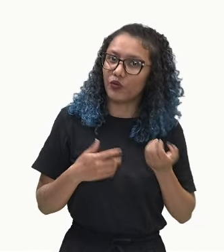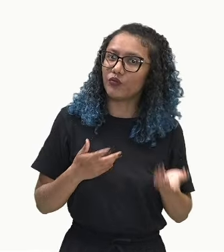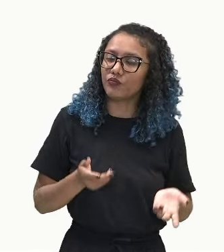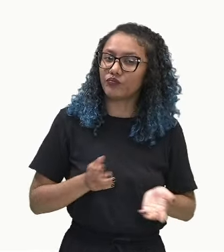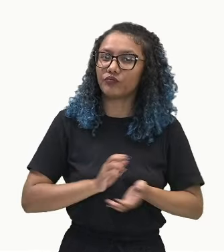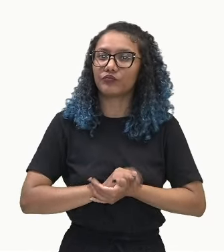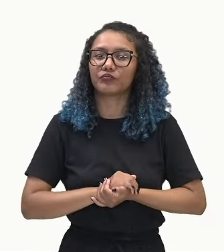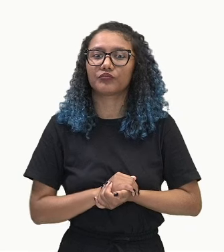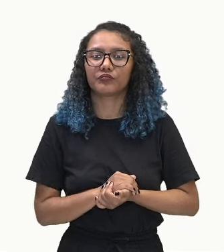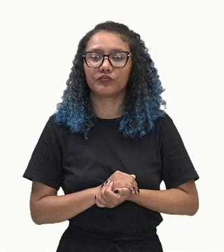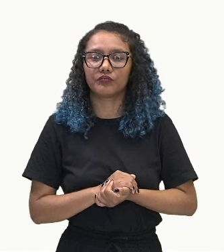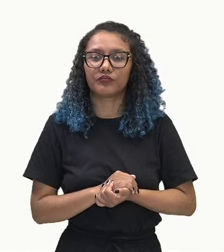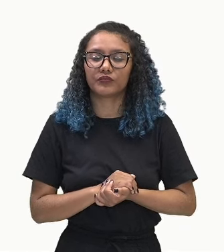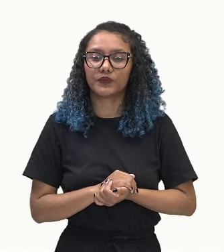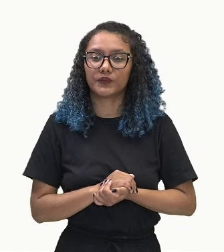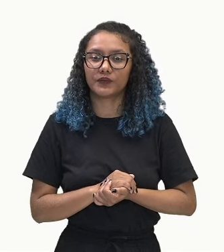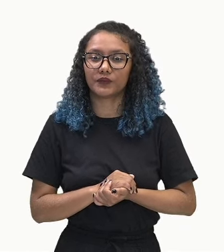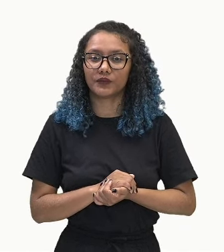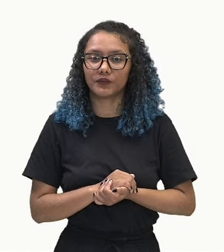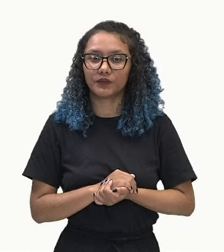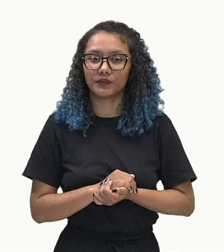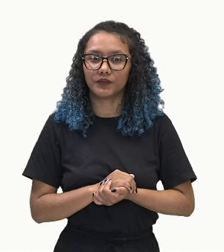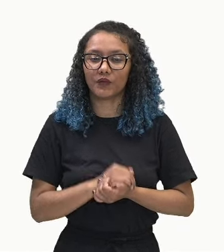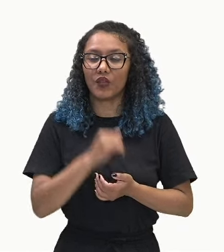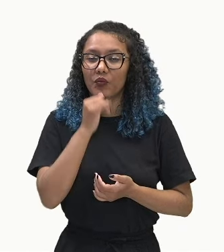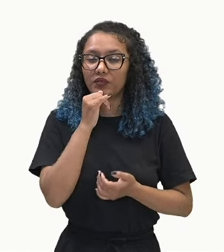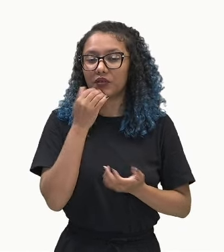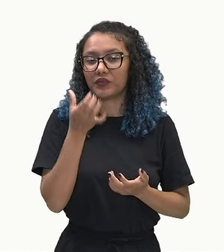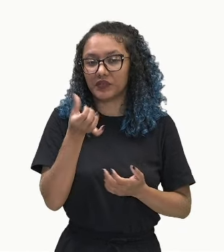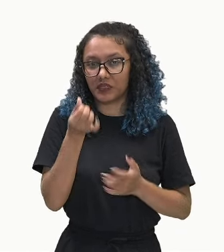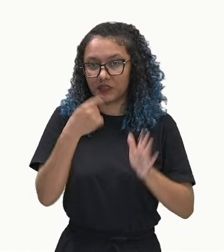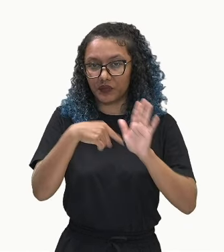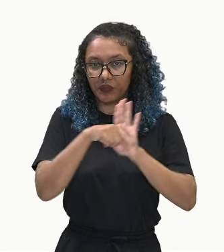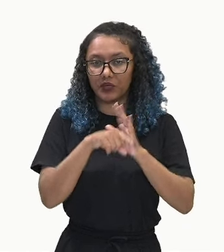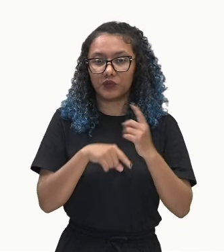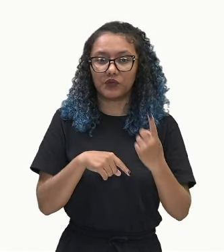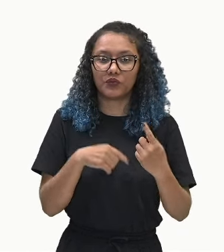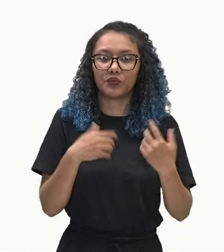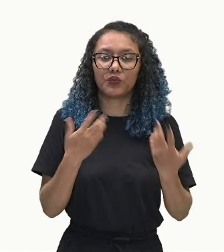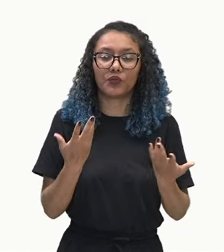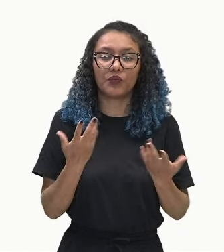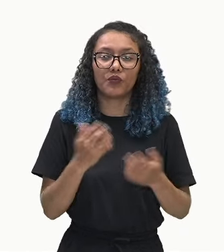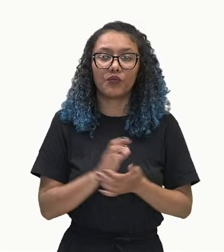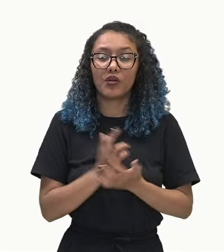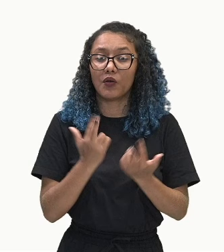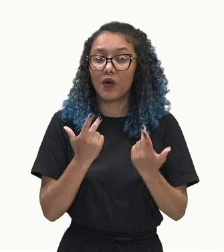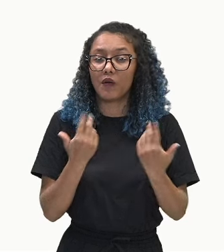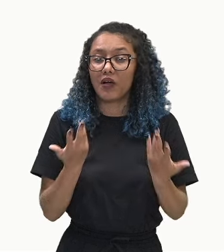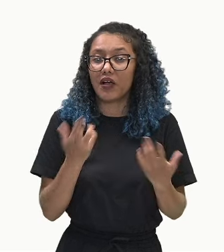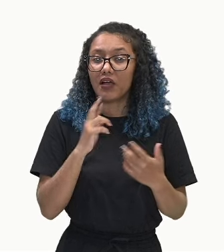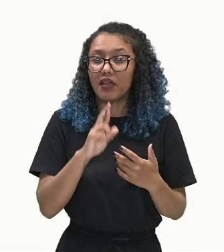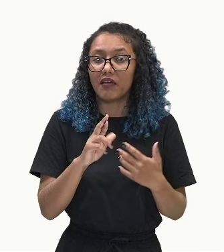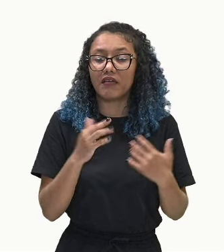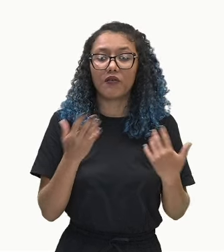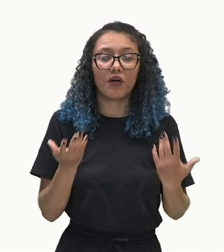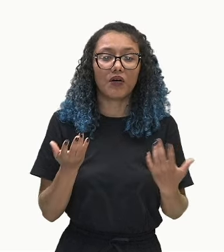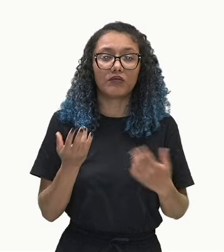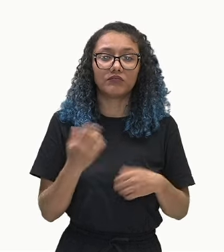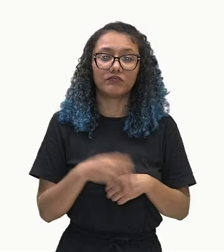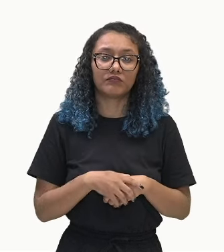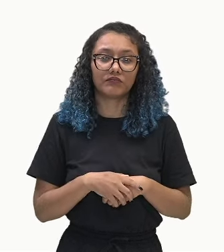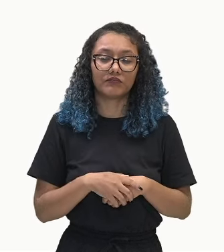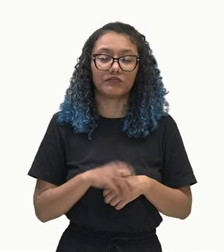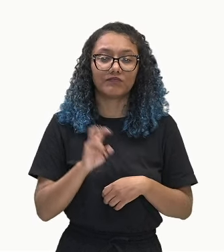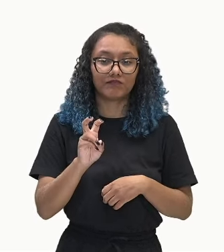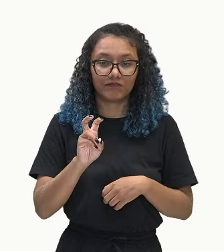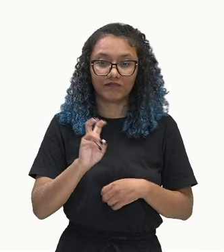Então, fazendo 6 menos 1, a gente tem o valor da razão. A razão